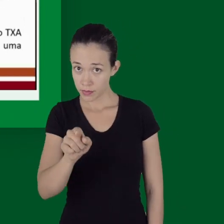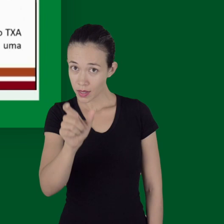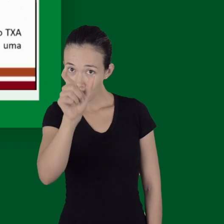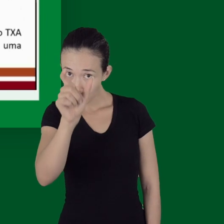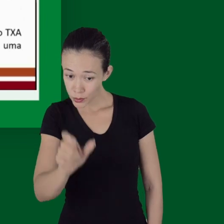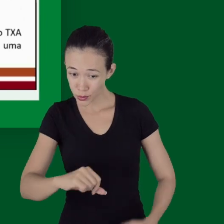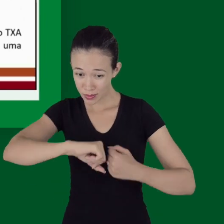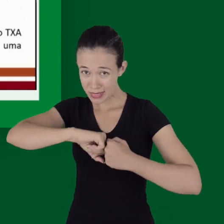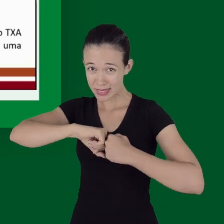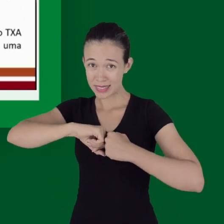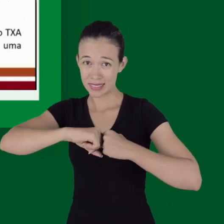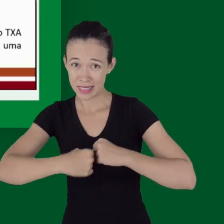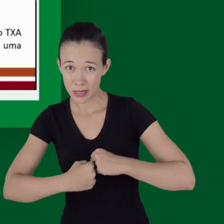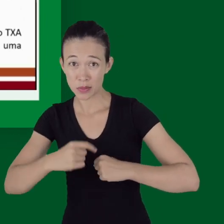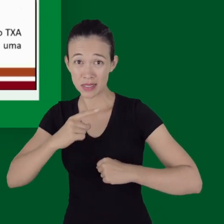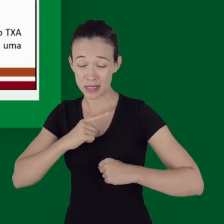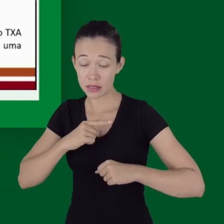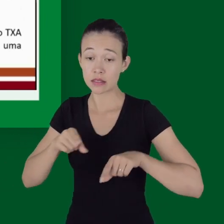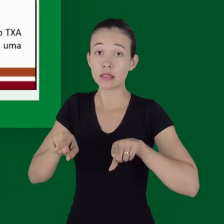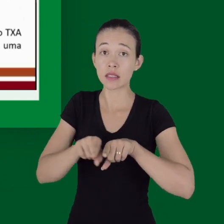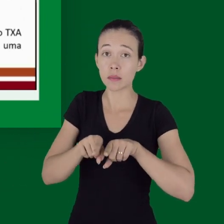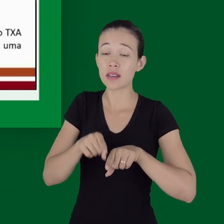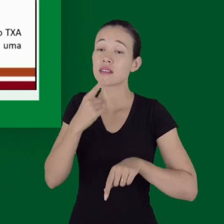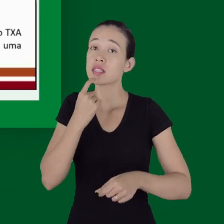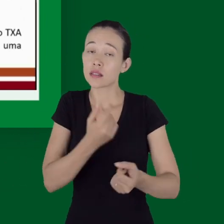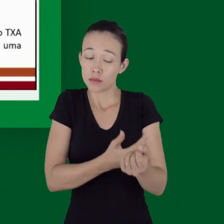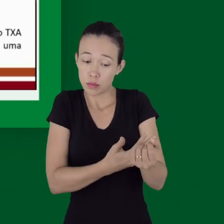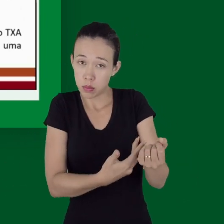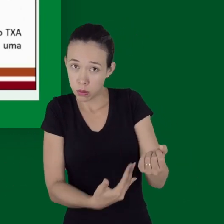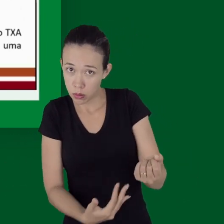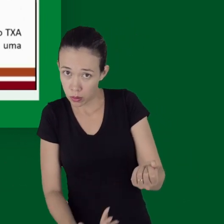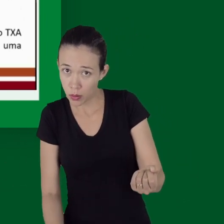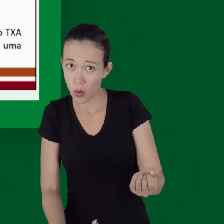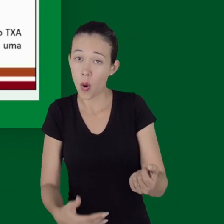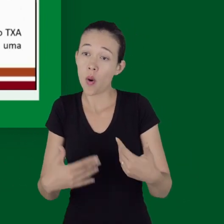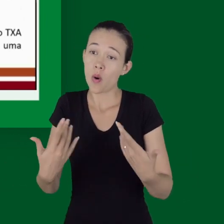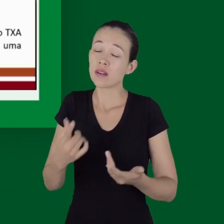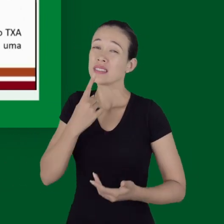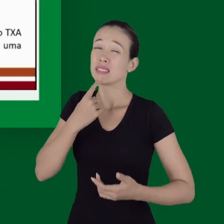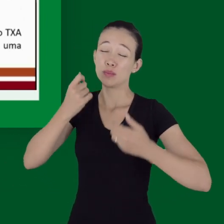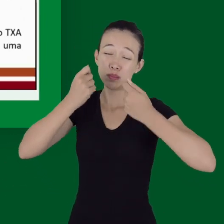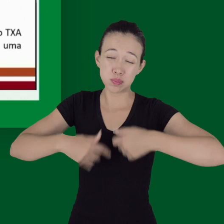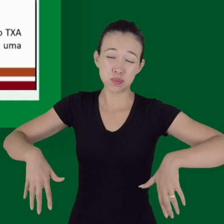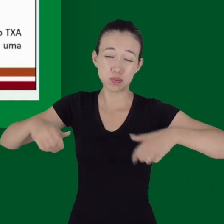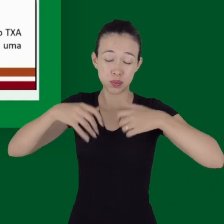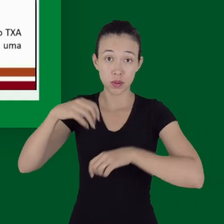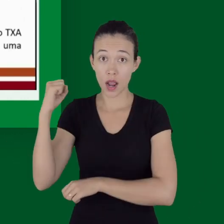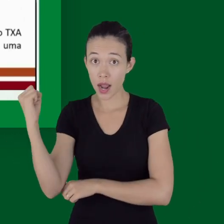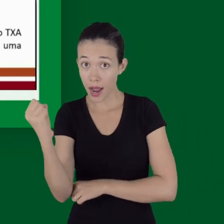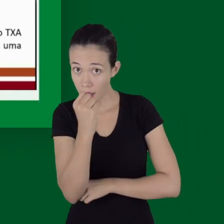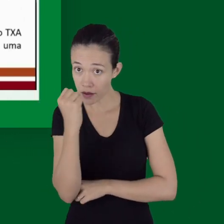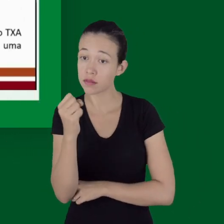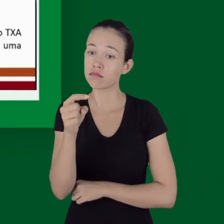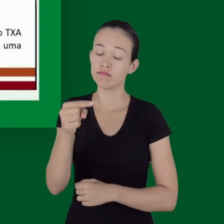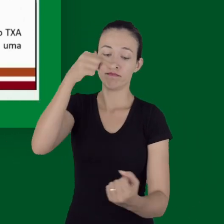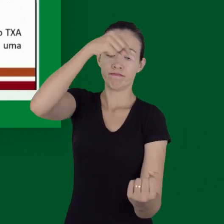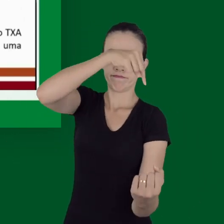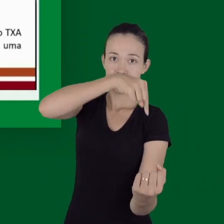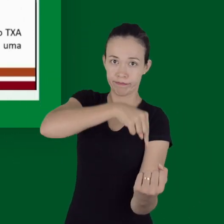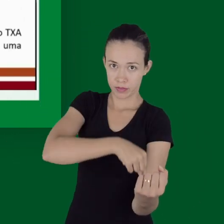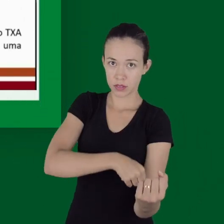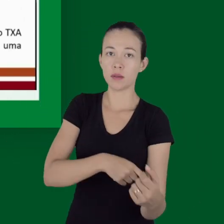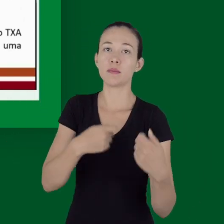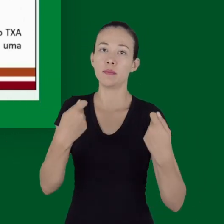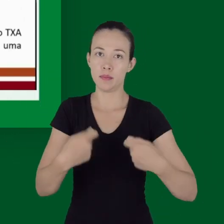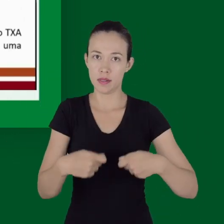significativa o mais rápido possível dentro de um delta T de 3 horas após a lesão com uma dose de ataque de 1